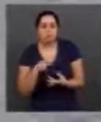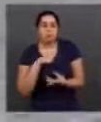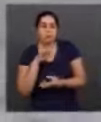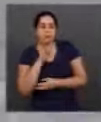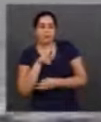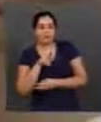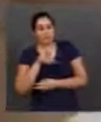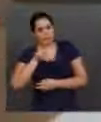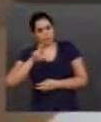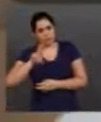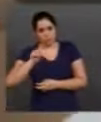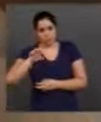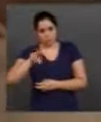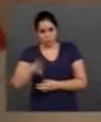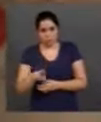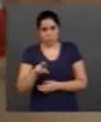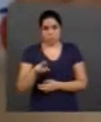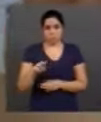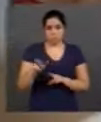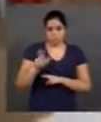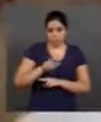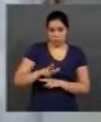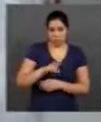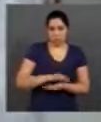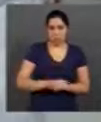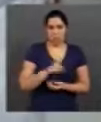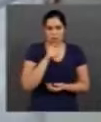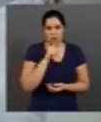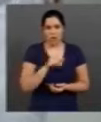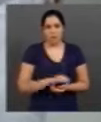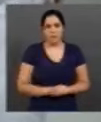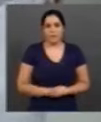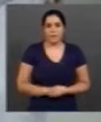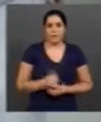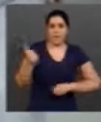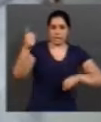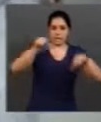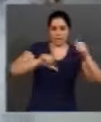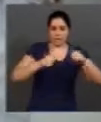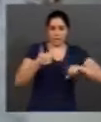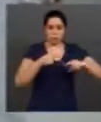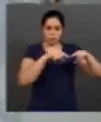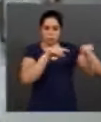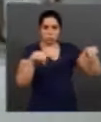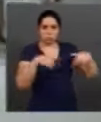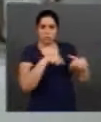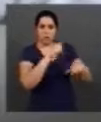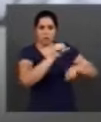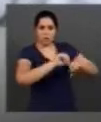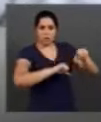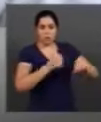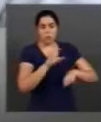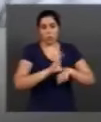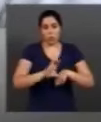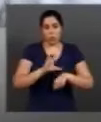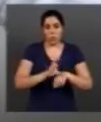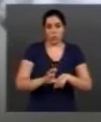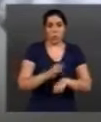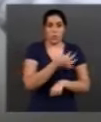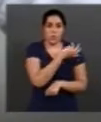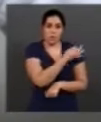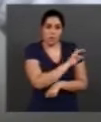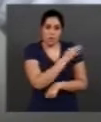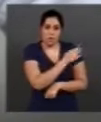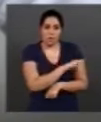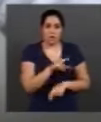Uberlândia. As análises foram realizadas no laboratório do curso técnico em controle ambiental da Escola Técnica de